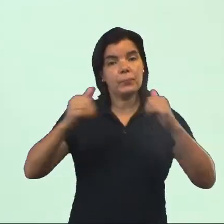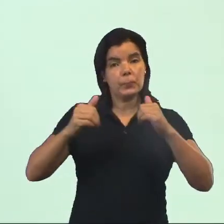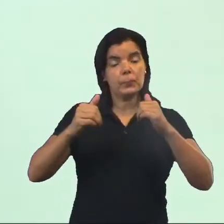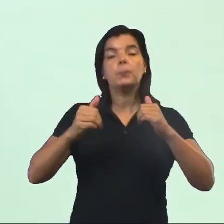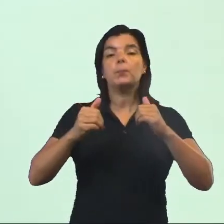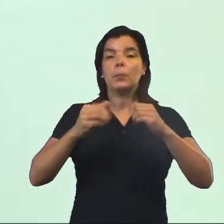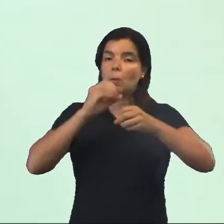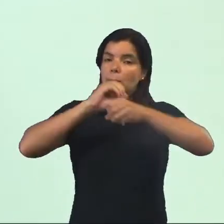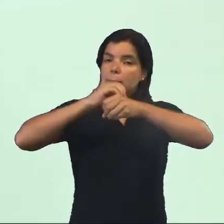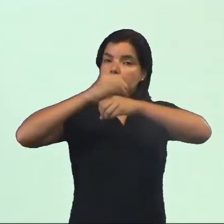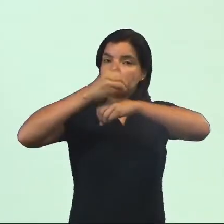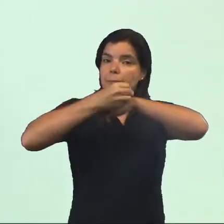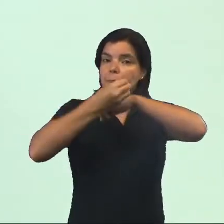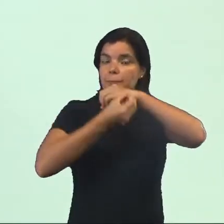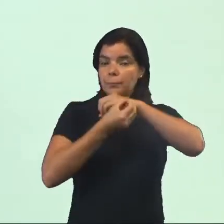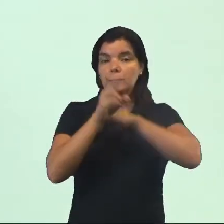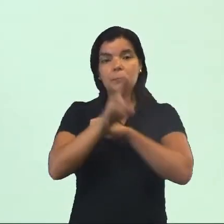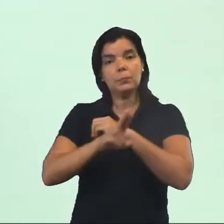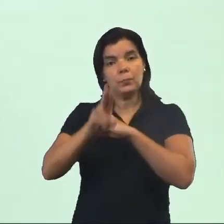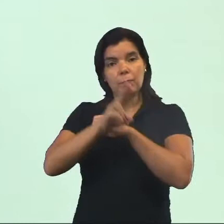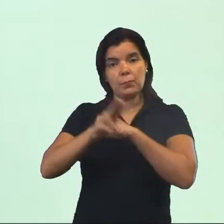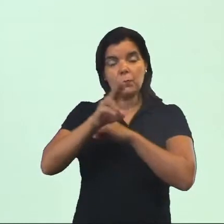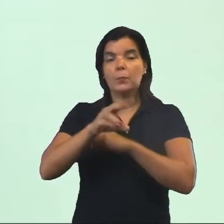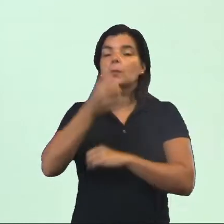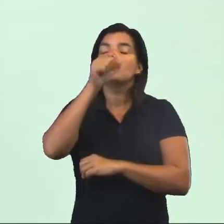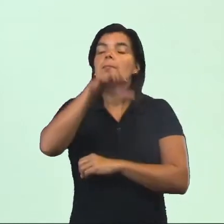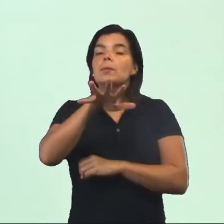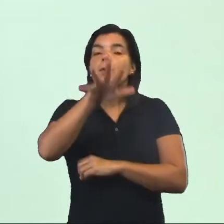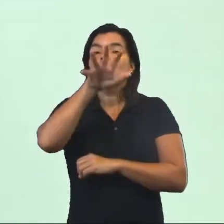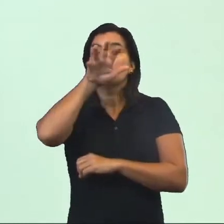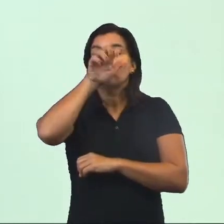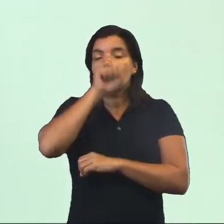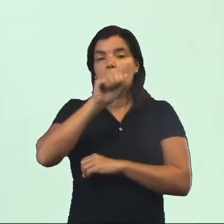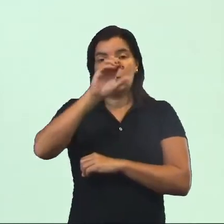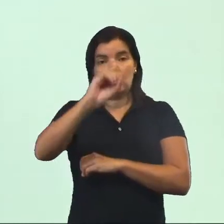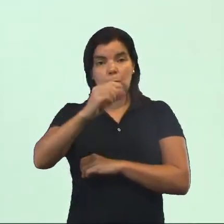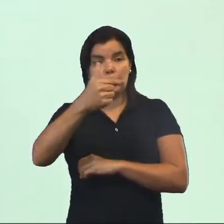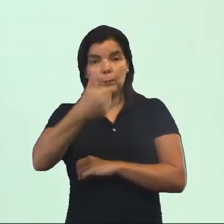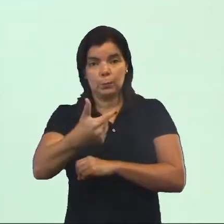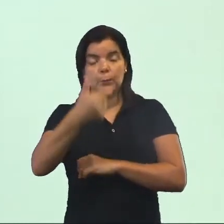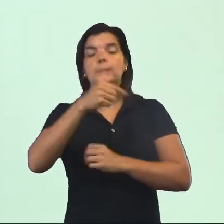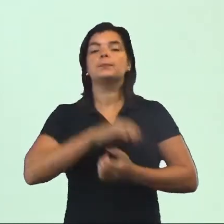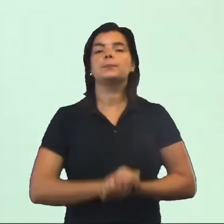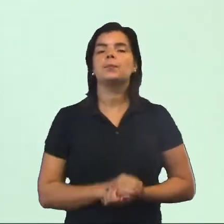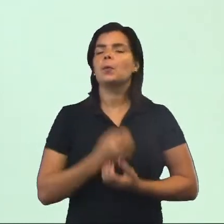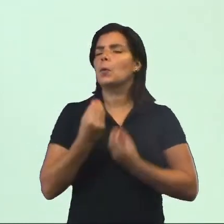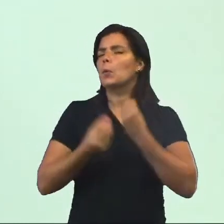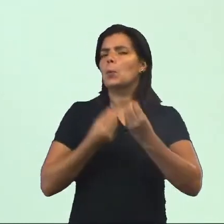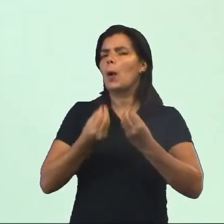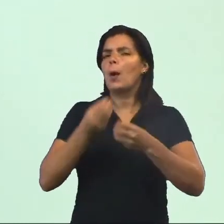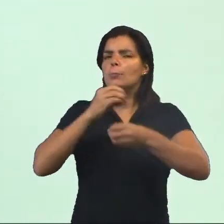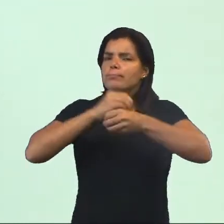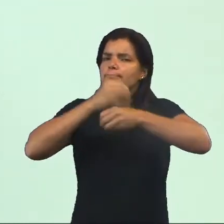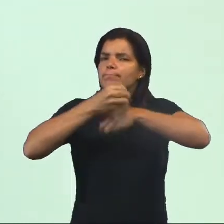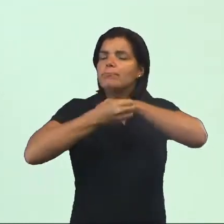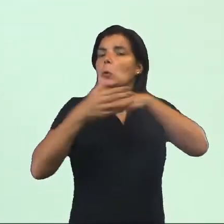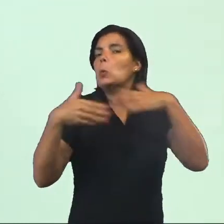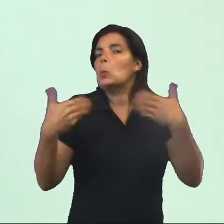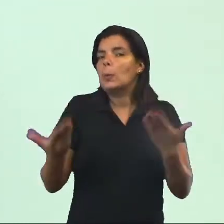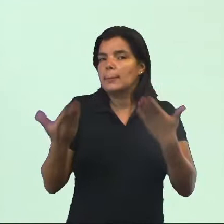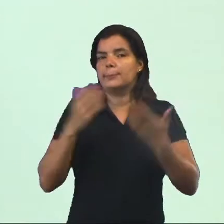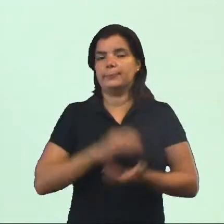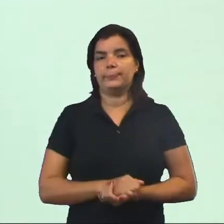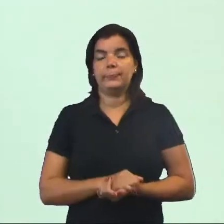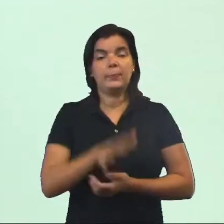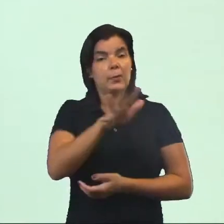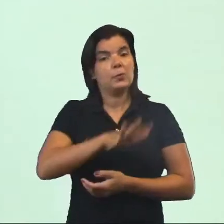alguma molécula com a utilização de oxigênio, oxidação, oxigênio. De que molécula que vai ser quebrada pelo oxigênio?